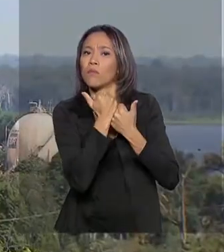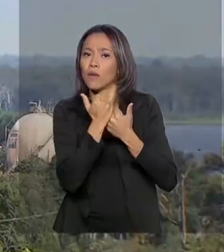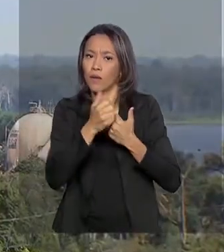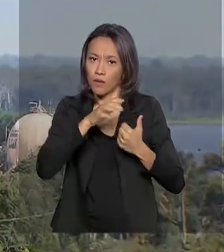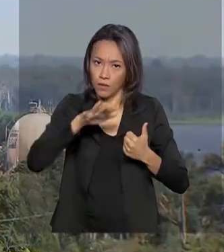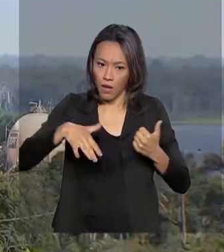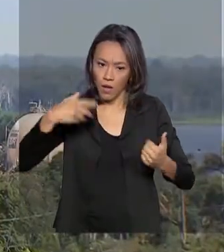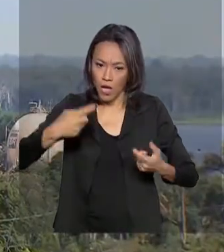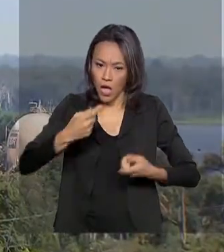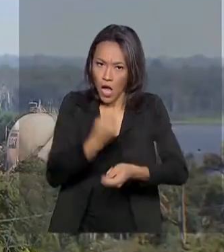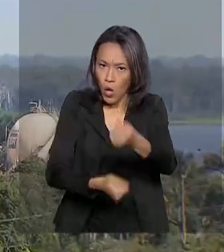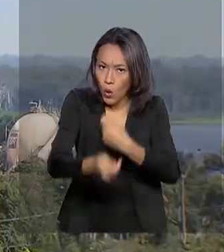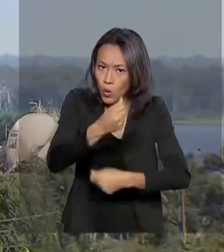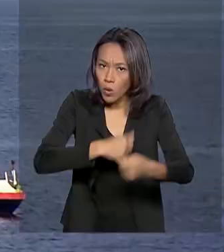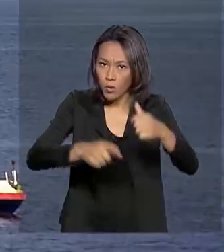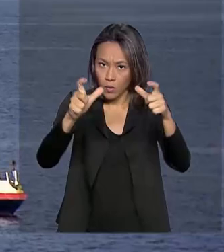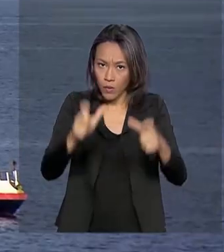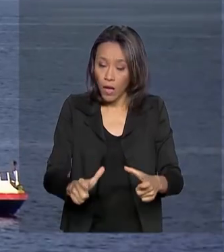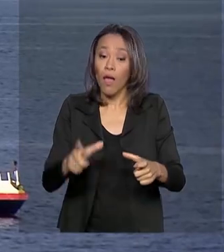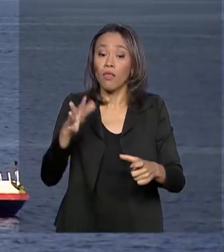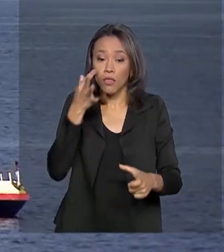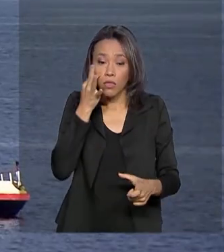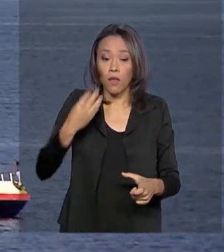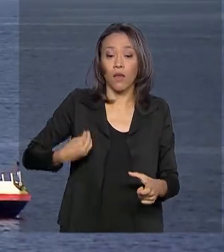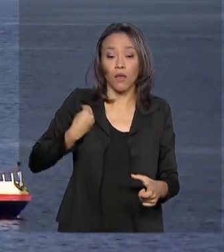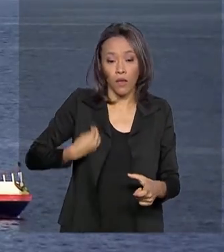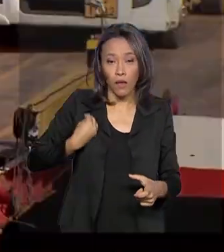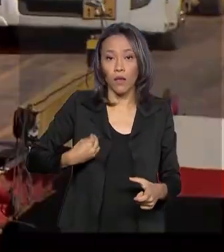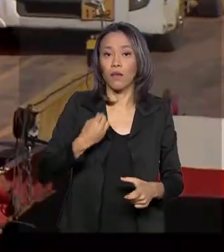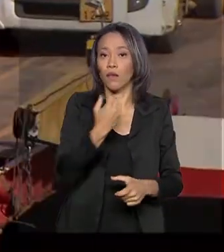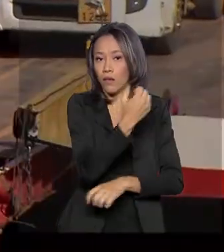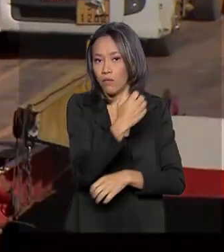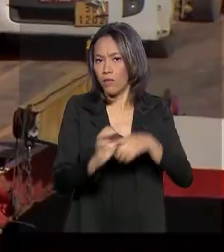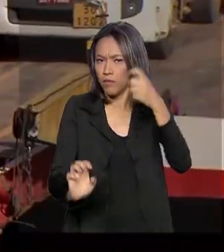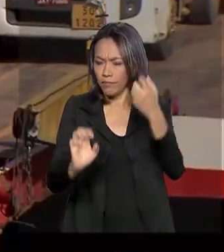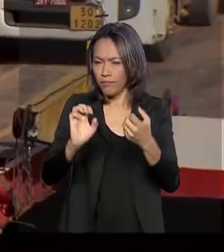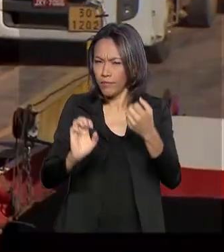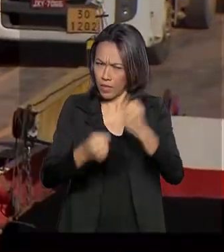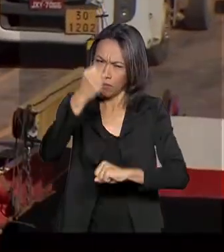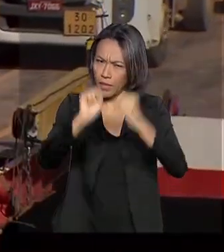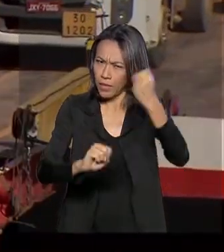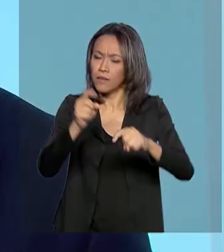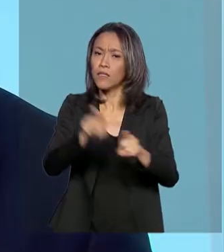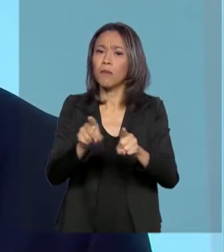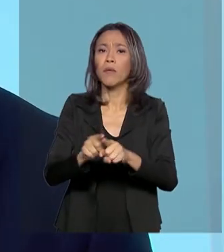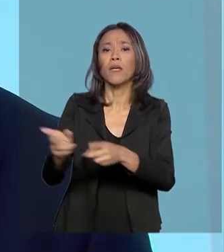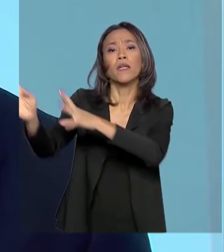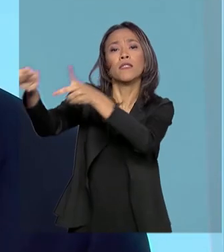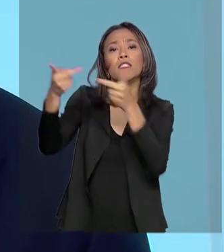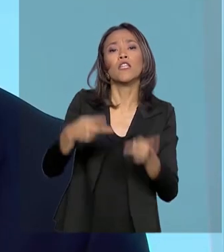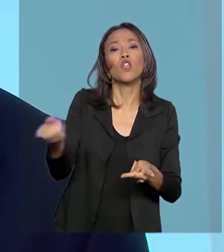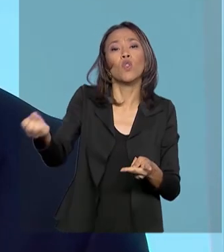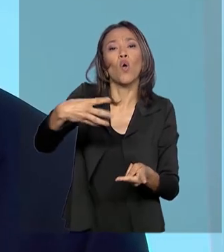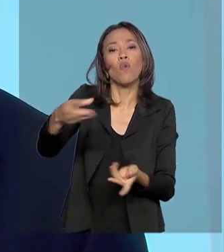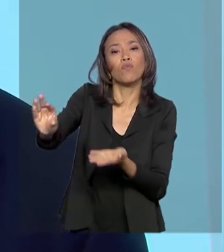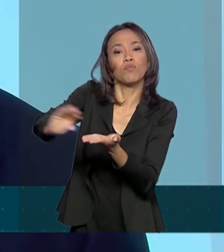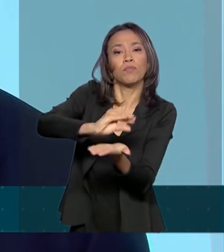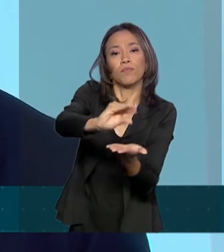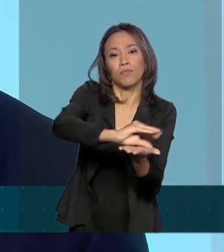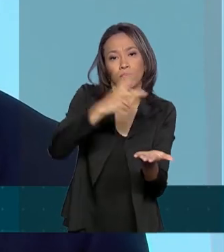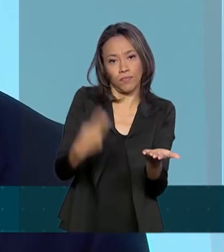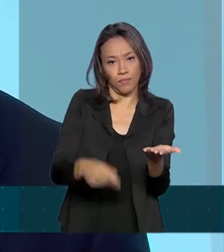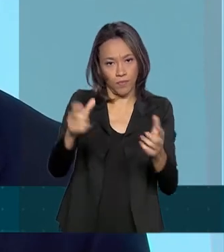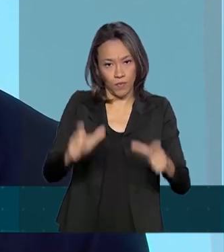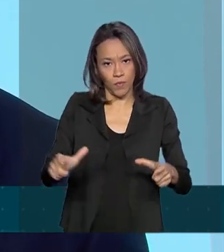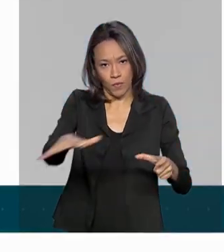crescimento de empresas já existentes e a vinda de novos investimentos para a região. O CBA precisa atender as demandas de